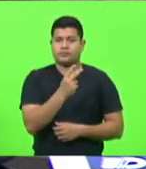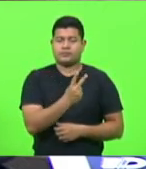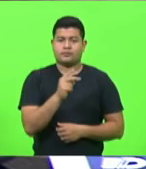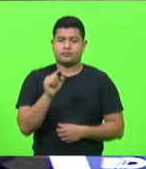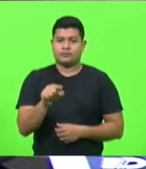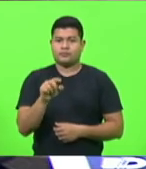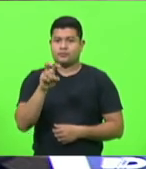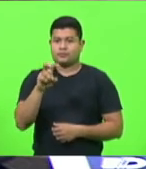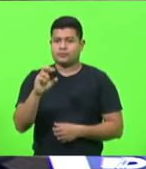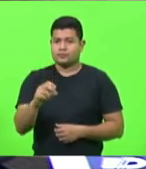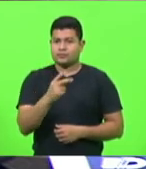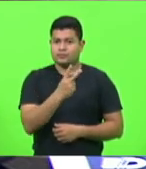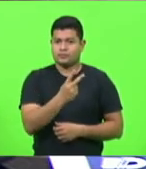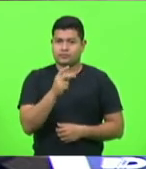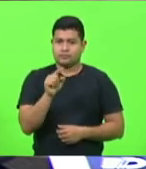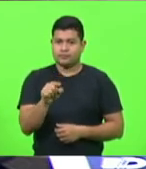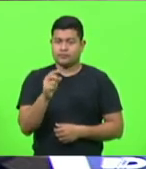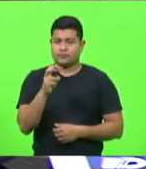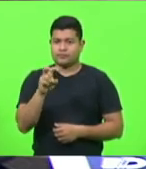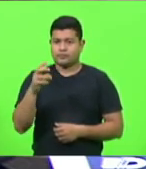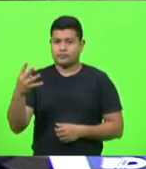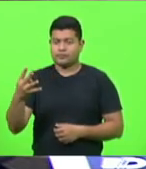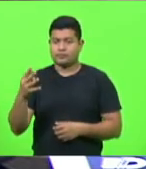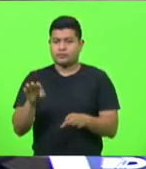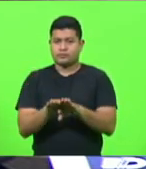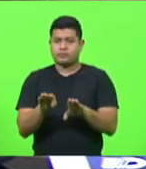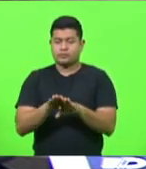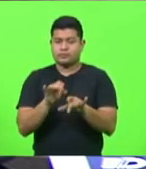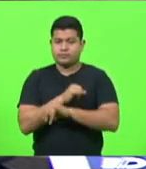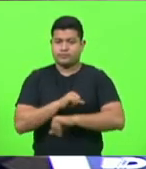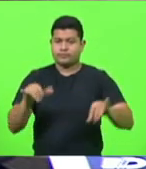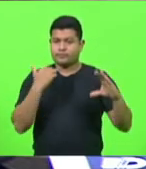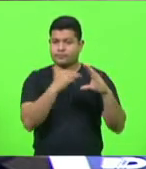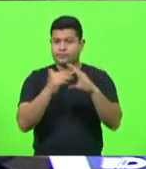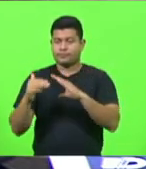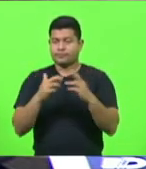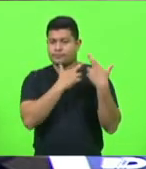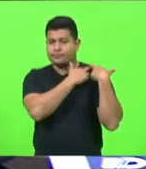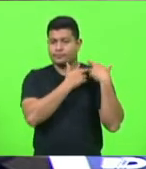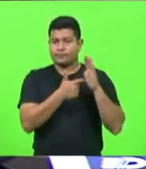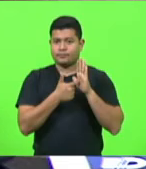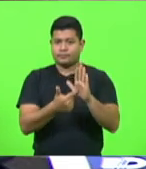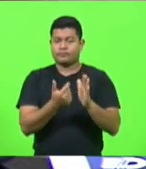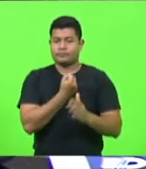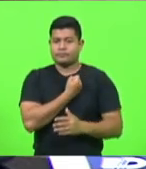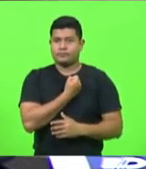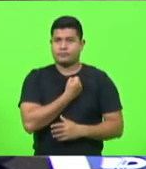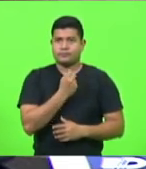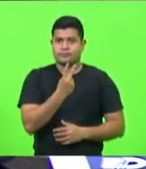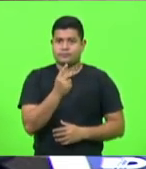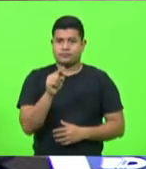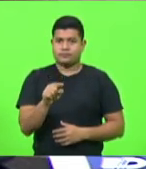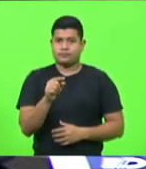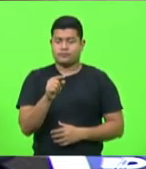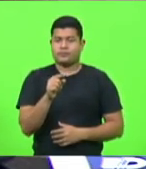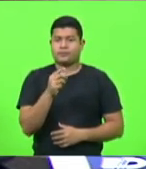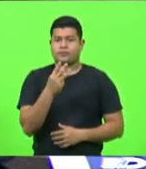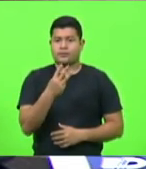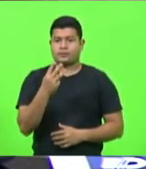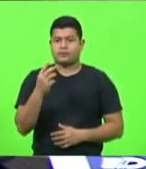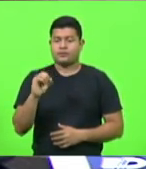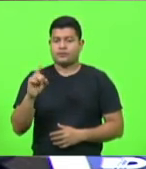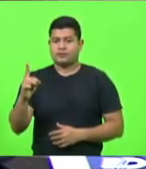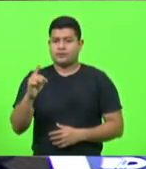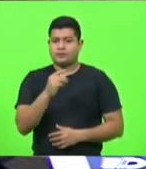e 2054, barra 2021 e comunicou que encaminhará os licenciatários as indicações nº 2301 a 2036,